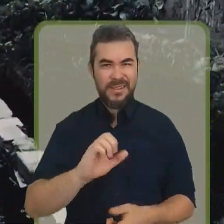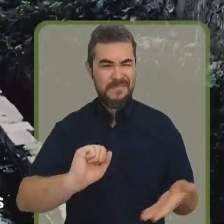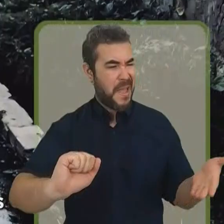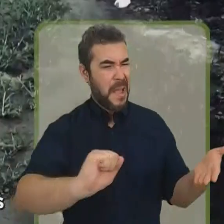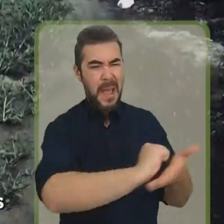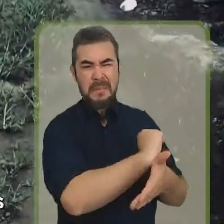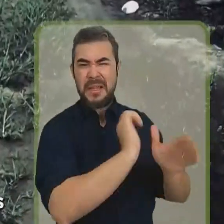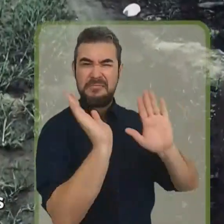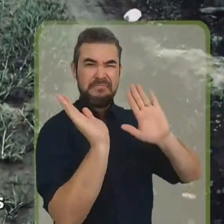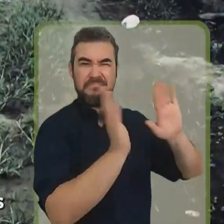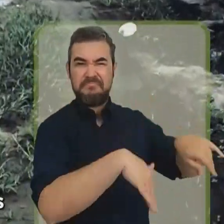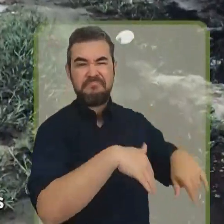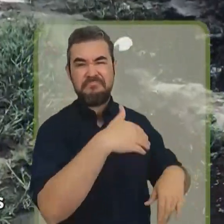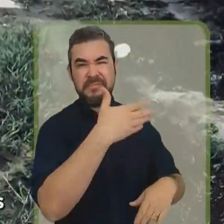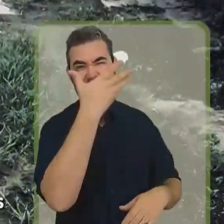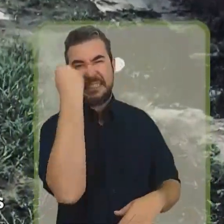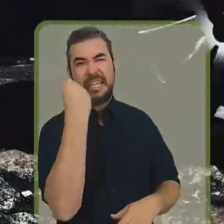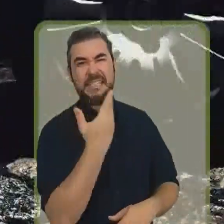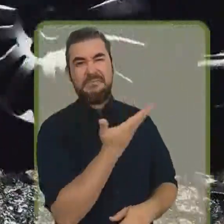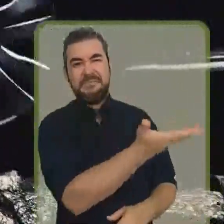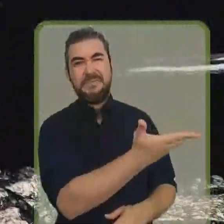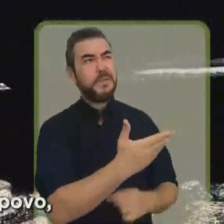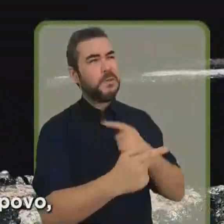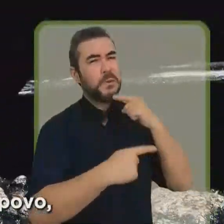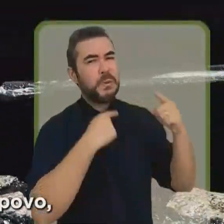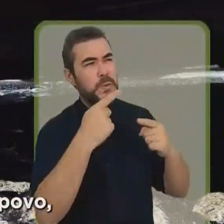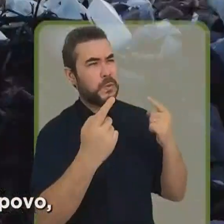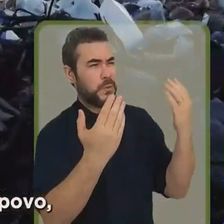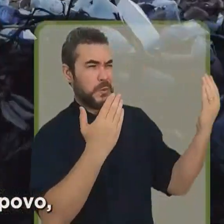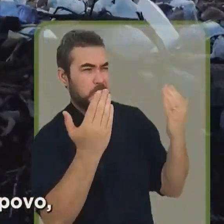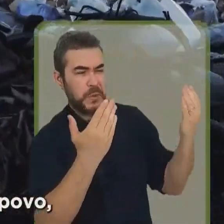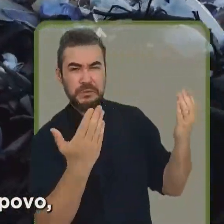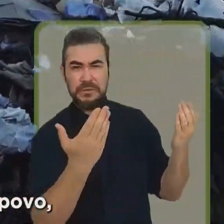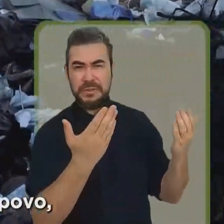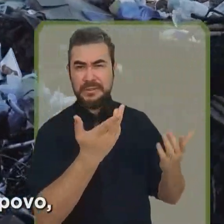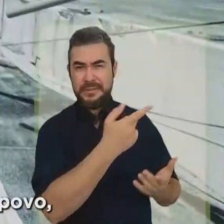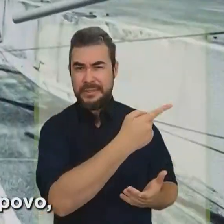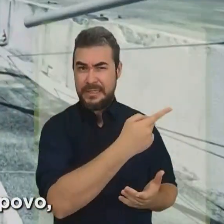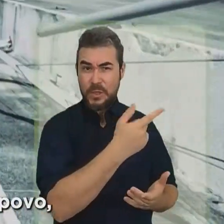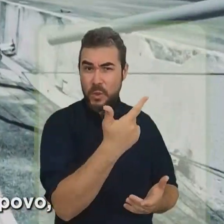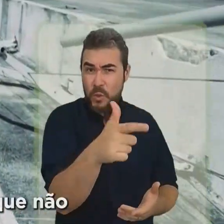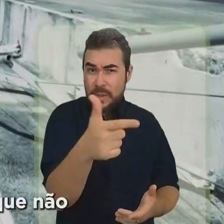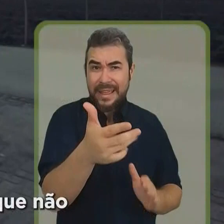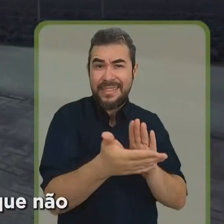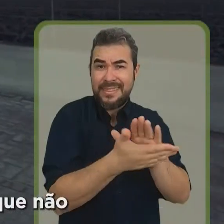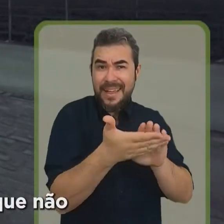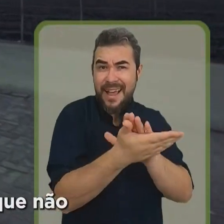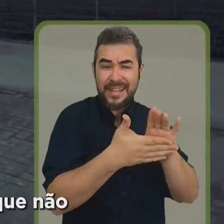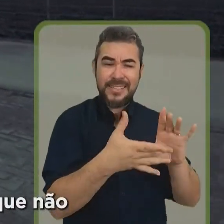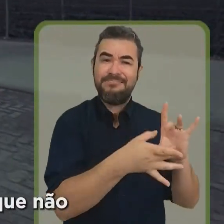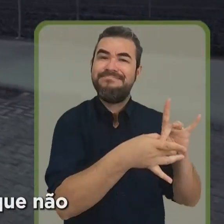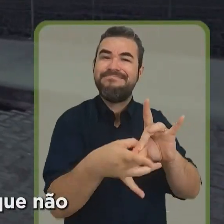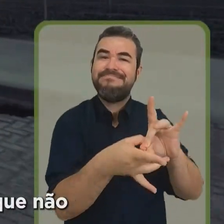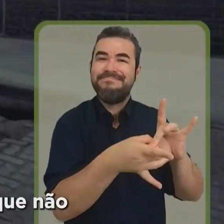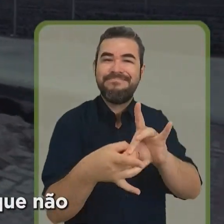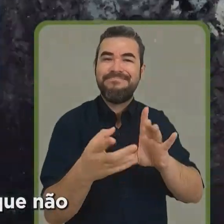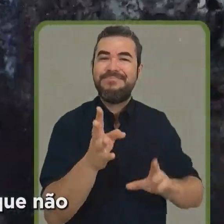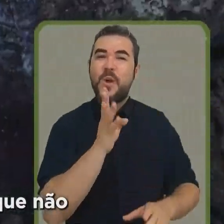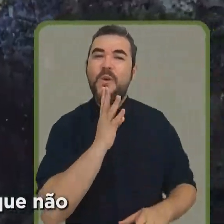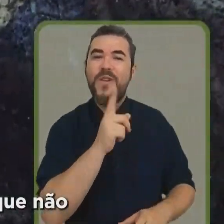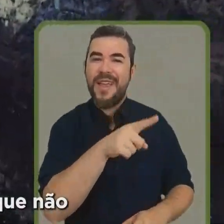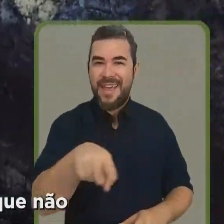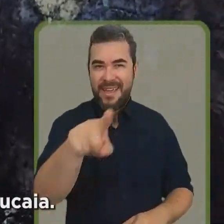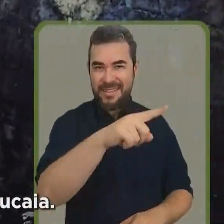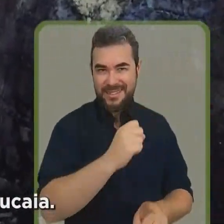dúvida e rejeitar as promessas vazias de quem não tem vínculo nenhum com o nosso povo, de quem usa GPS para se